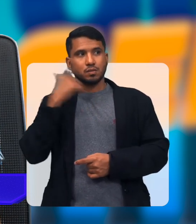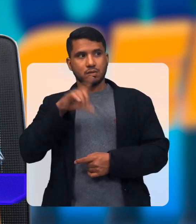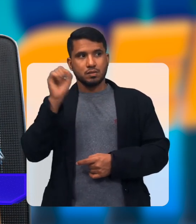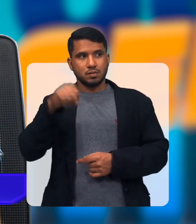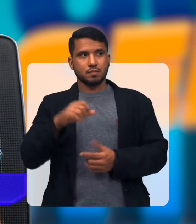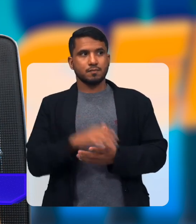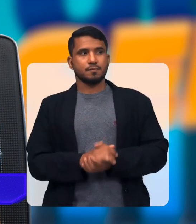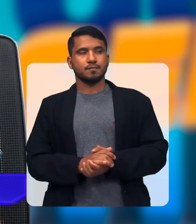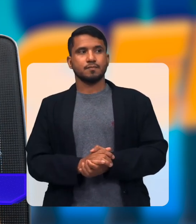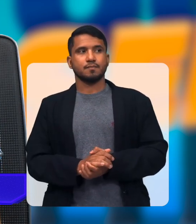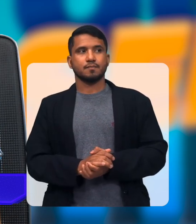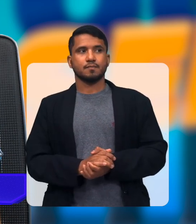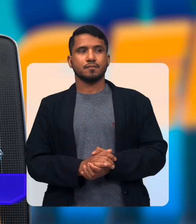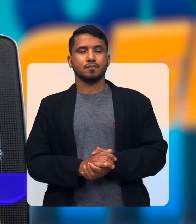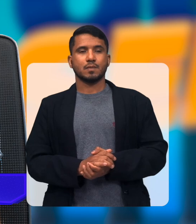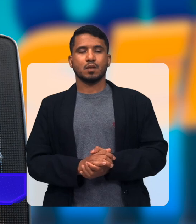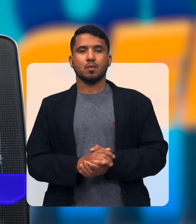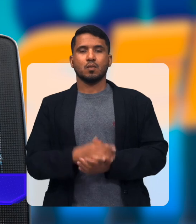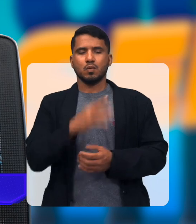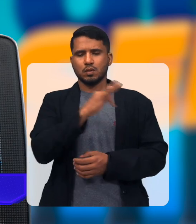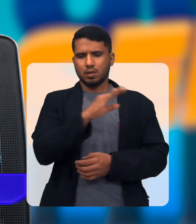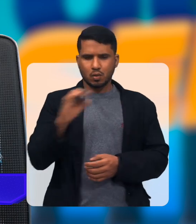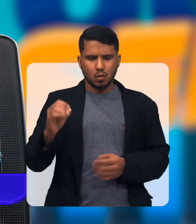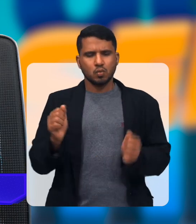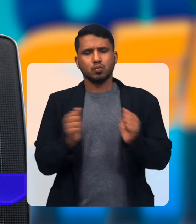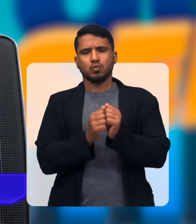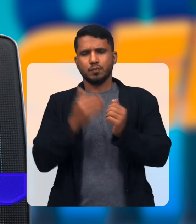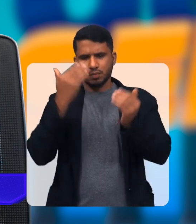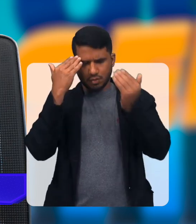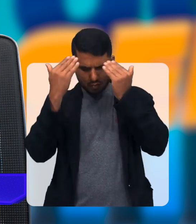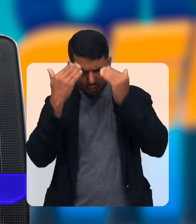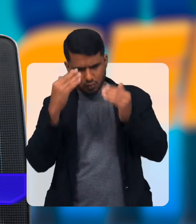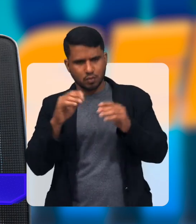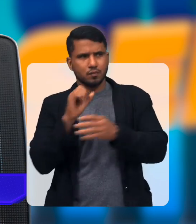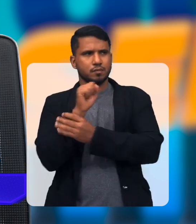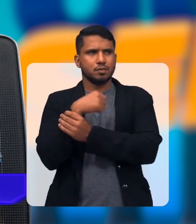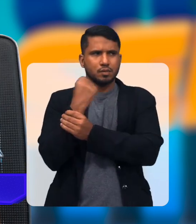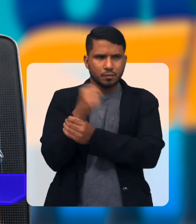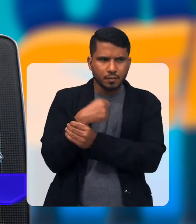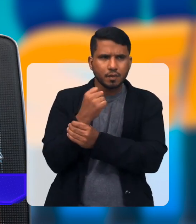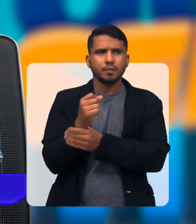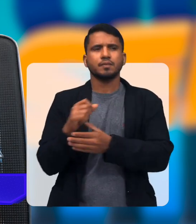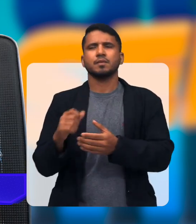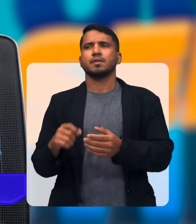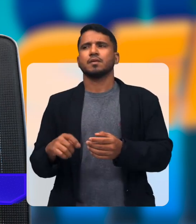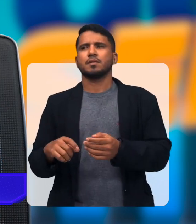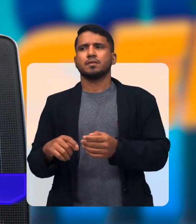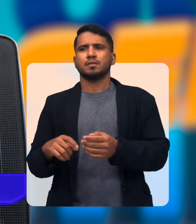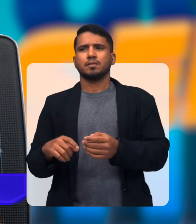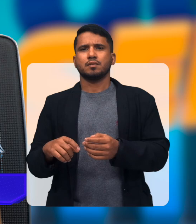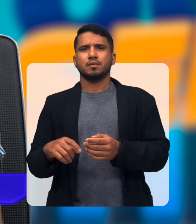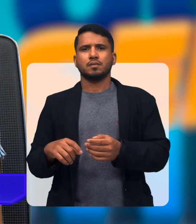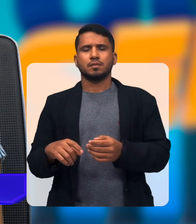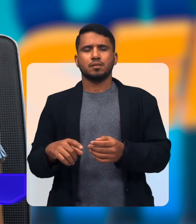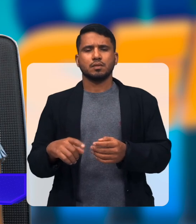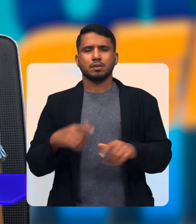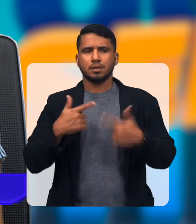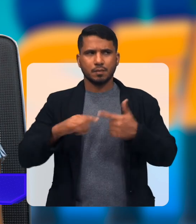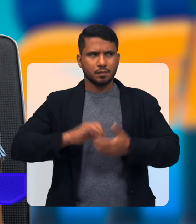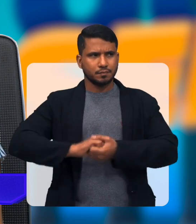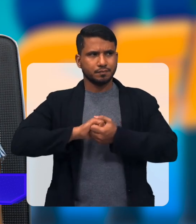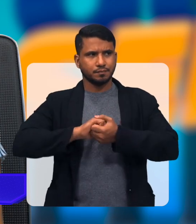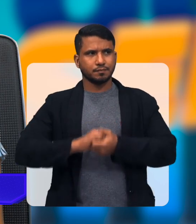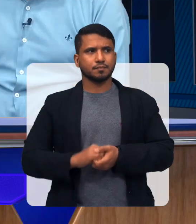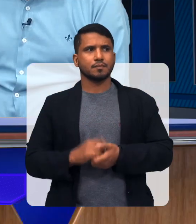eles serem capazes O terapeuta ocupacional O psicólogo O fisioterapeuta A...